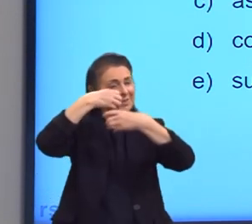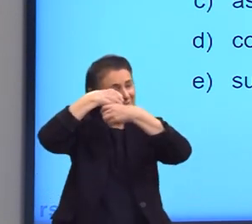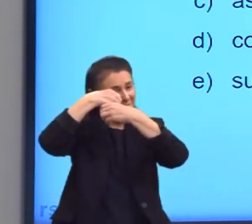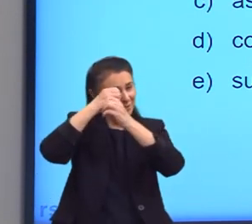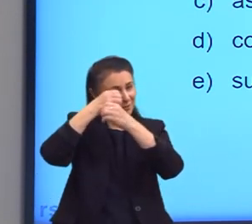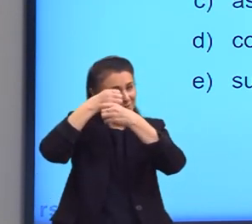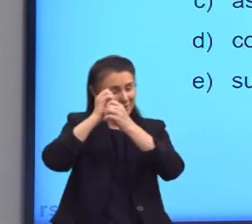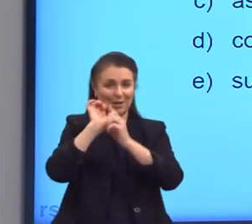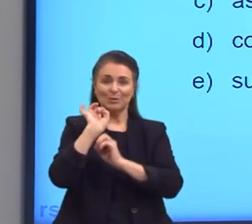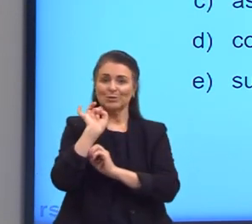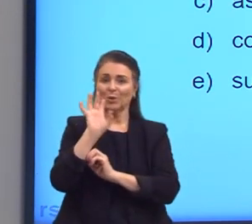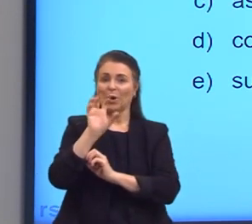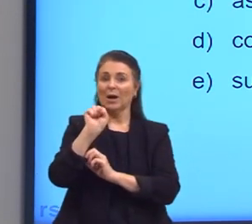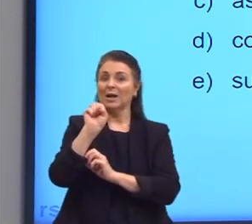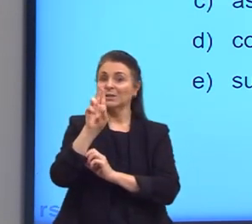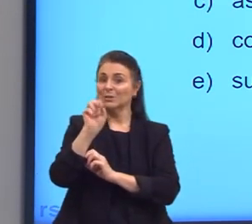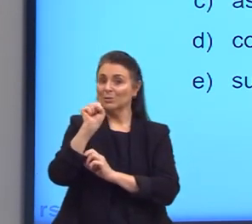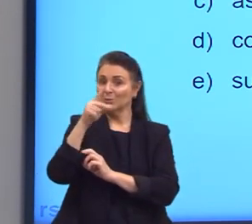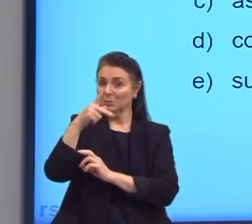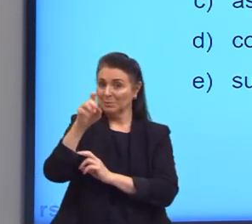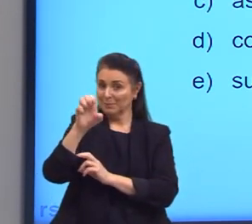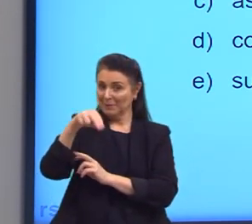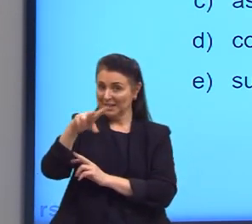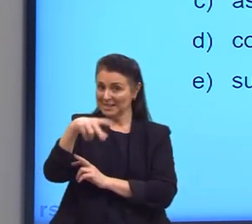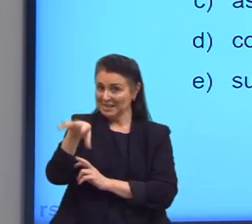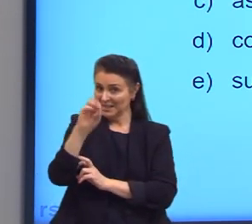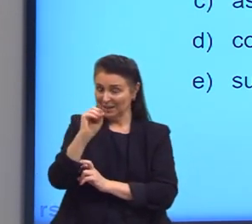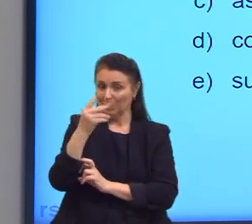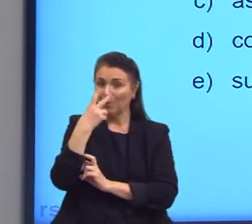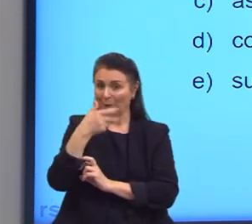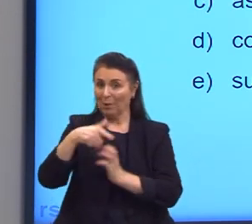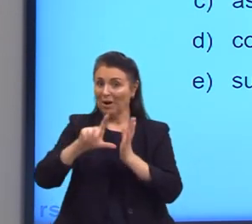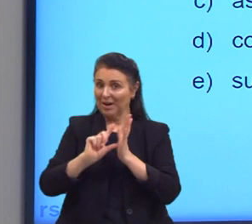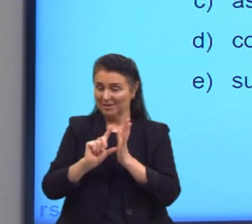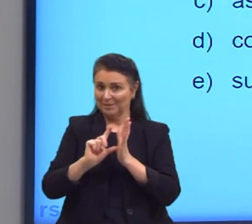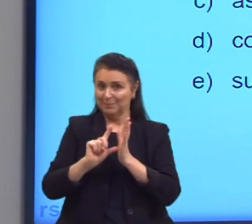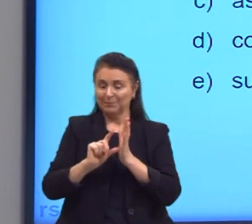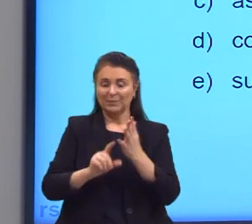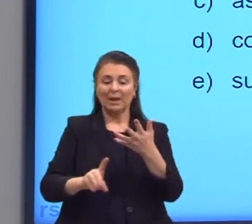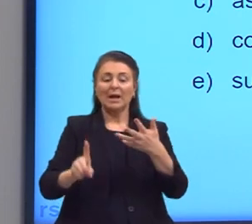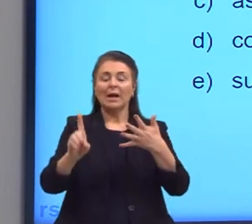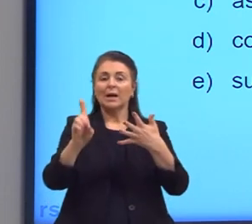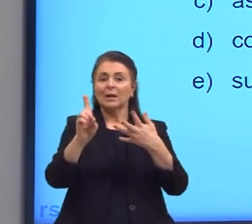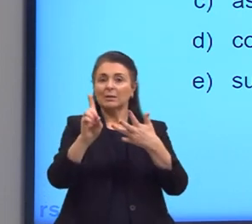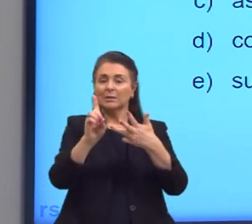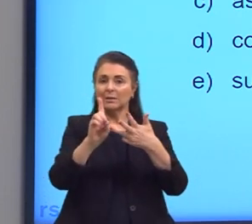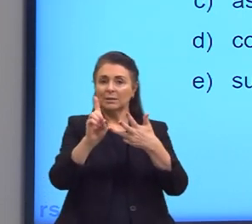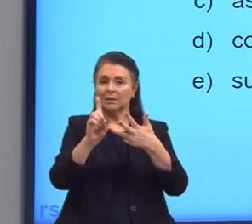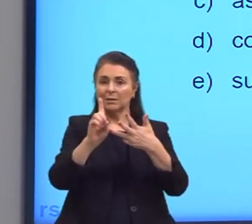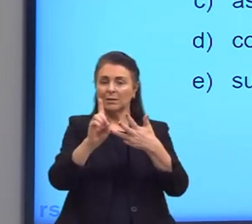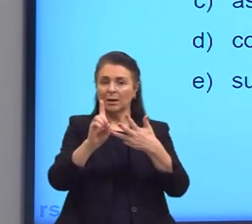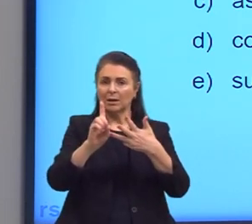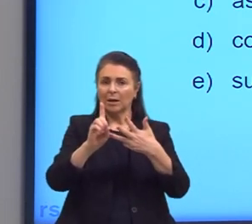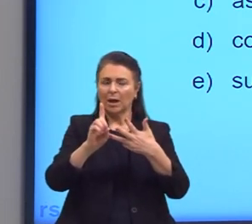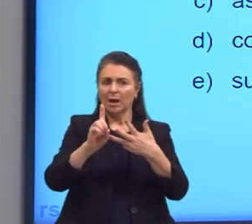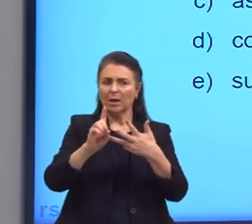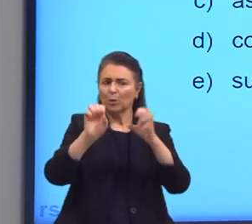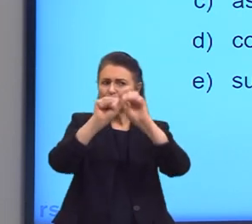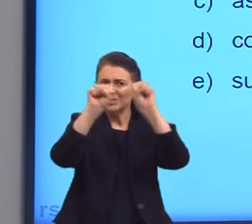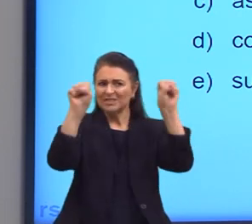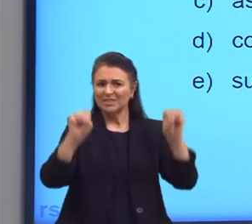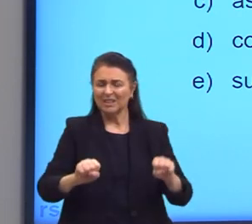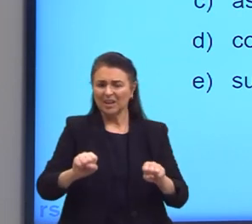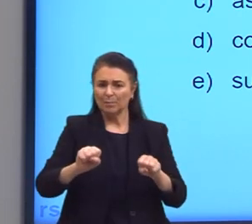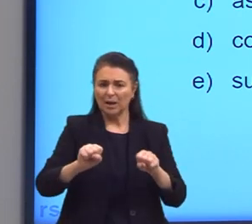suspensões, que é visto a olho nu. D. Constitui um sistema heterogêneo? Não. É a